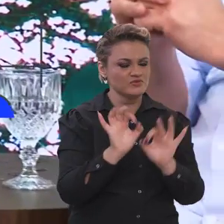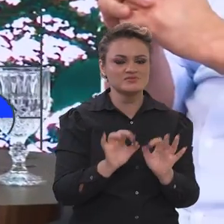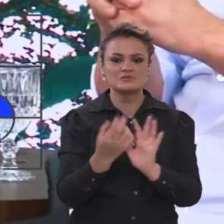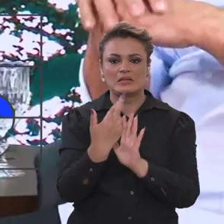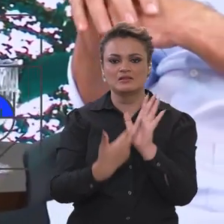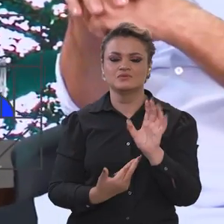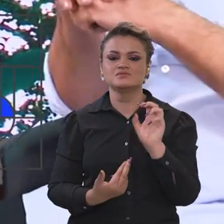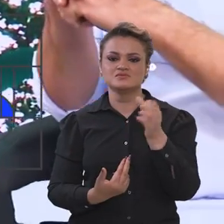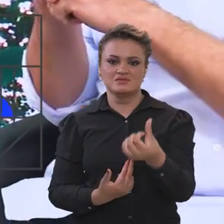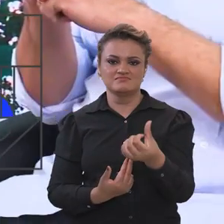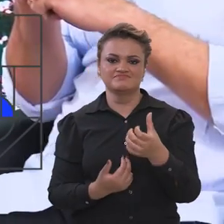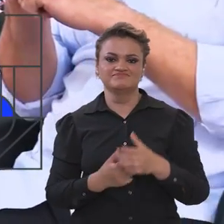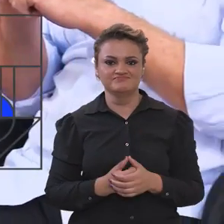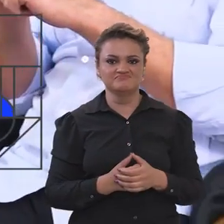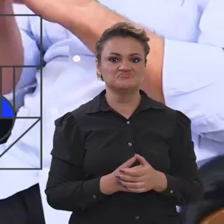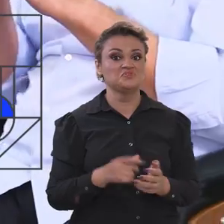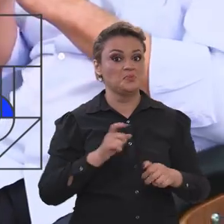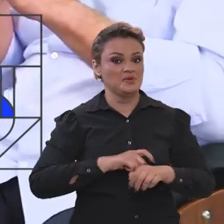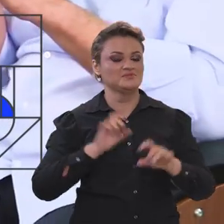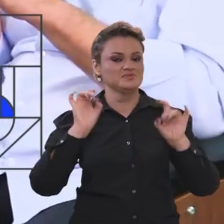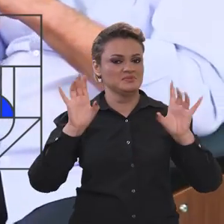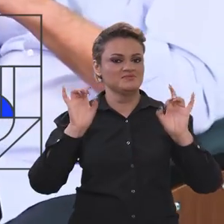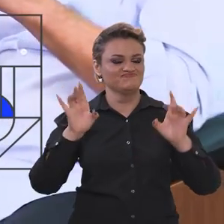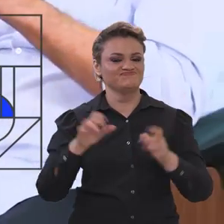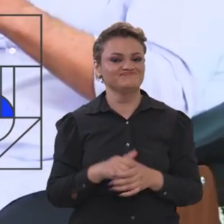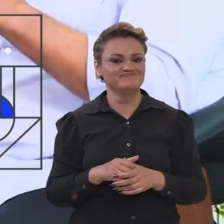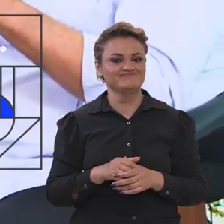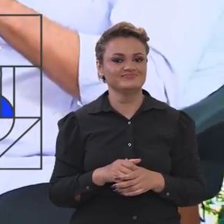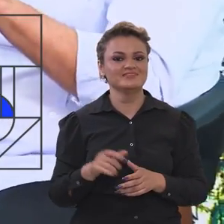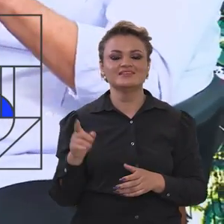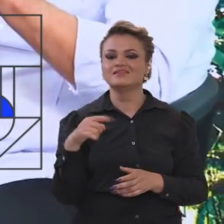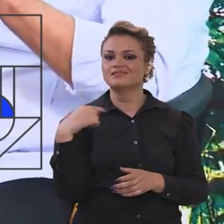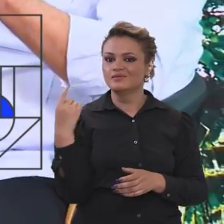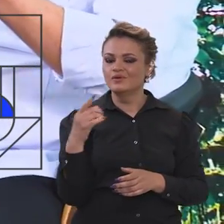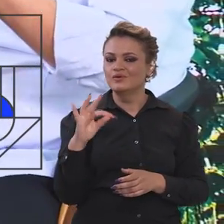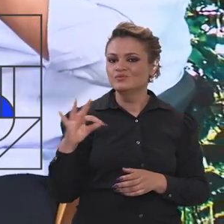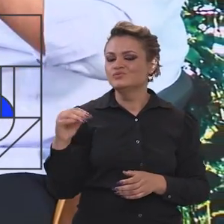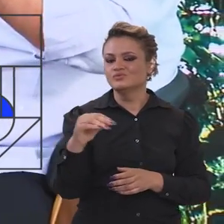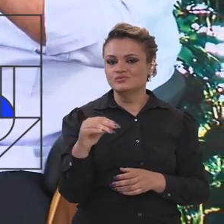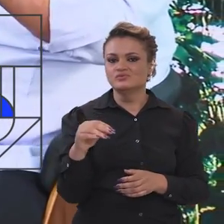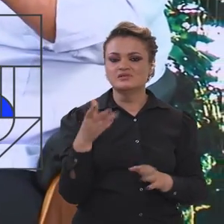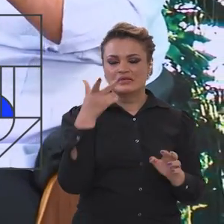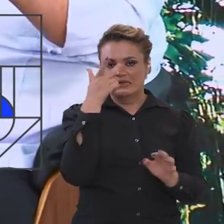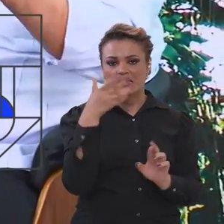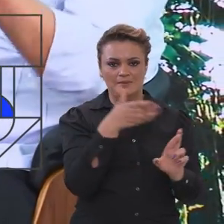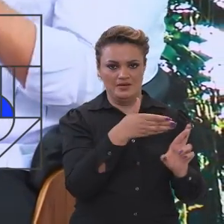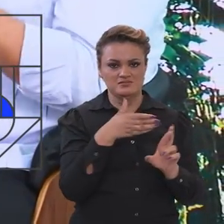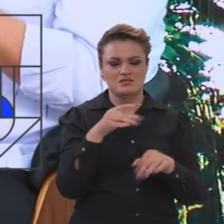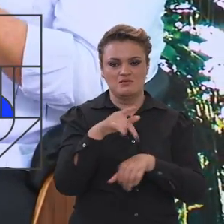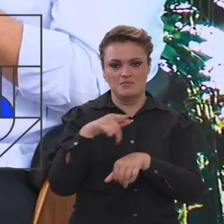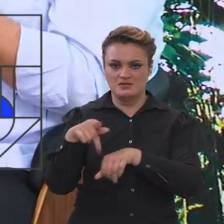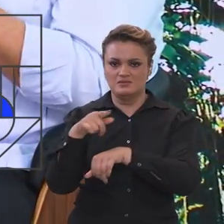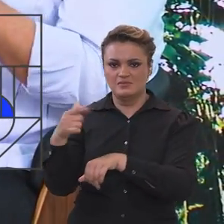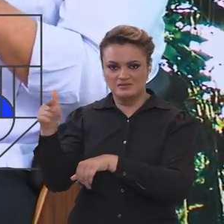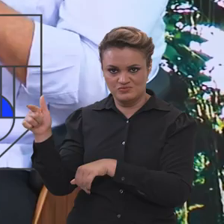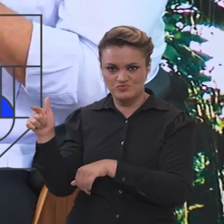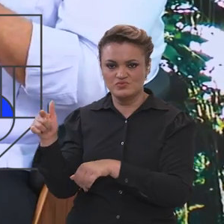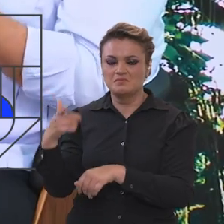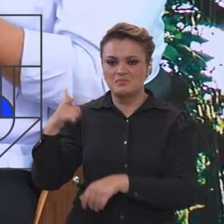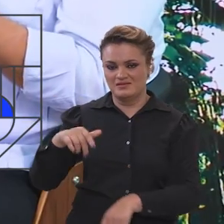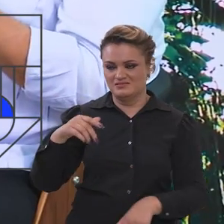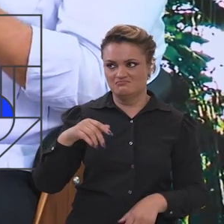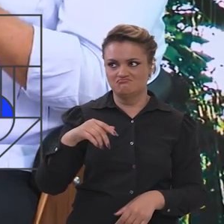nos diálogos amazônicos. Então, foi um momento muito rico, onde todos os representantes dos países,